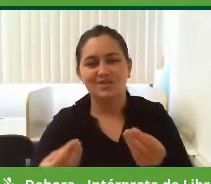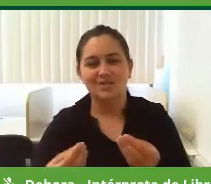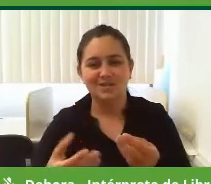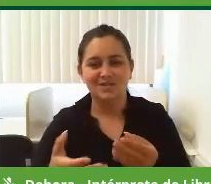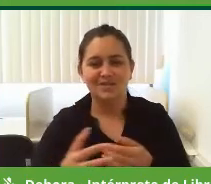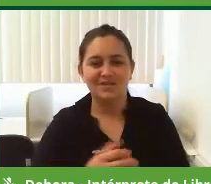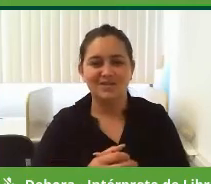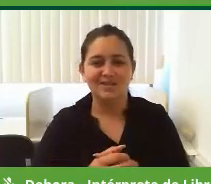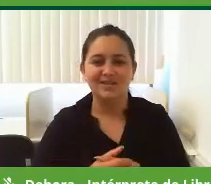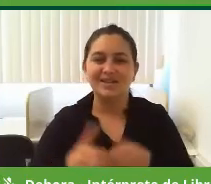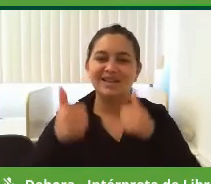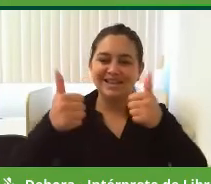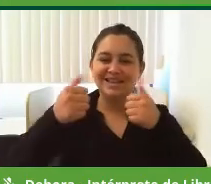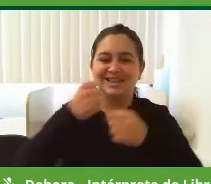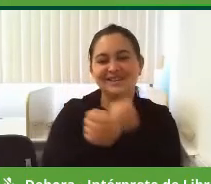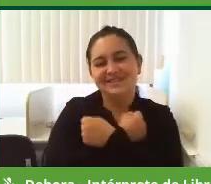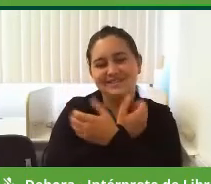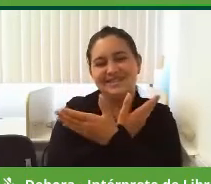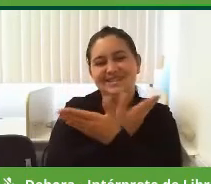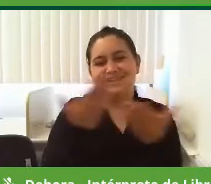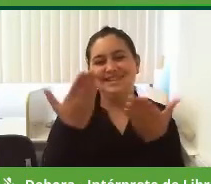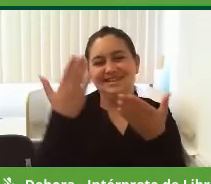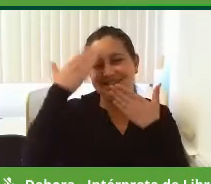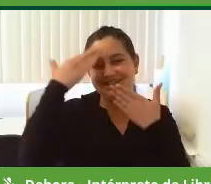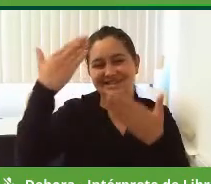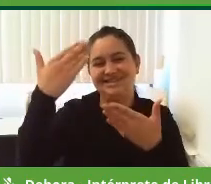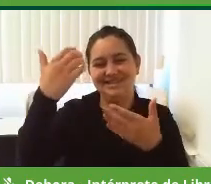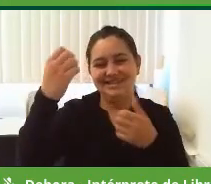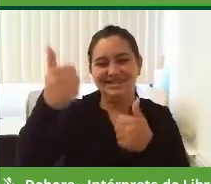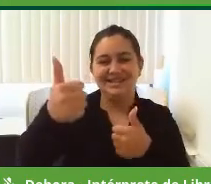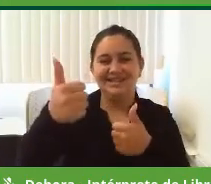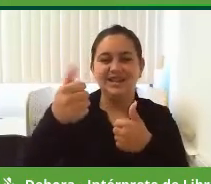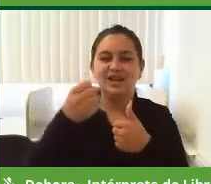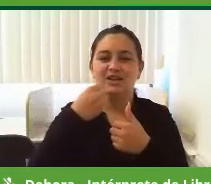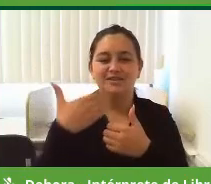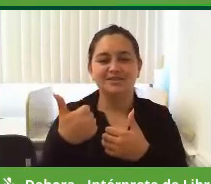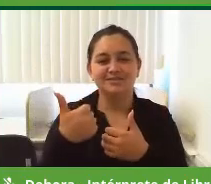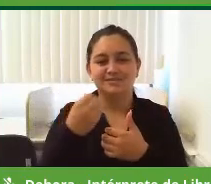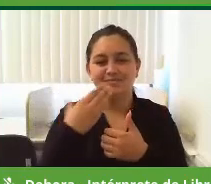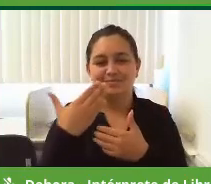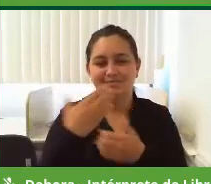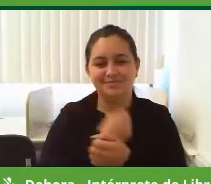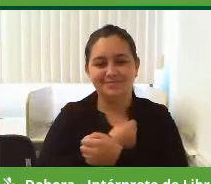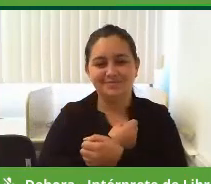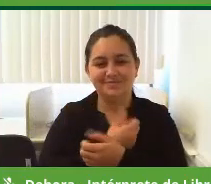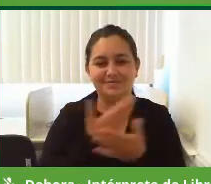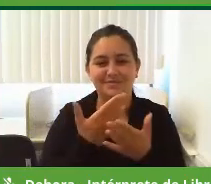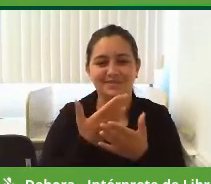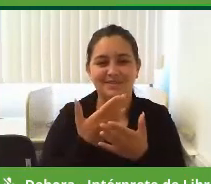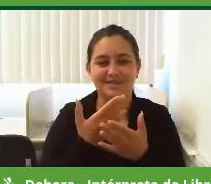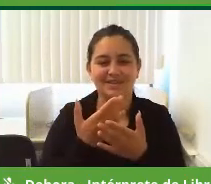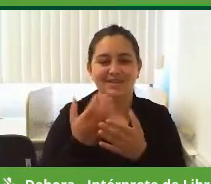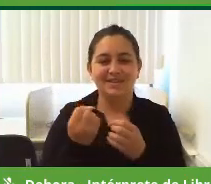Bento do Sul. Obrigado. Obrigado, Tadeu. Valeu, até mais, um abraço. E, internautas, até a próxima entrevista.